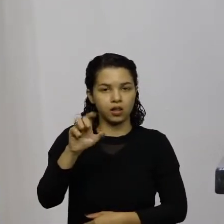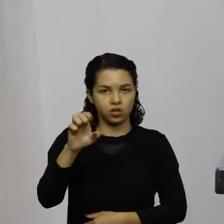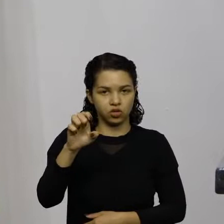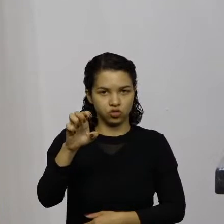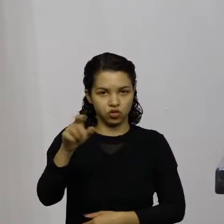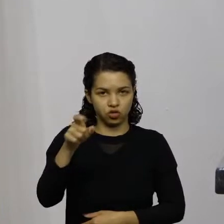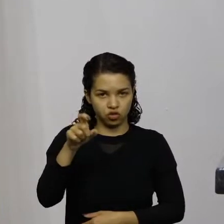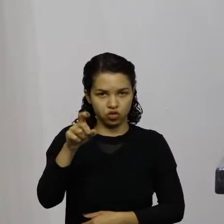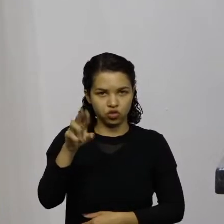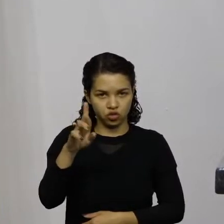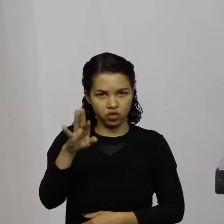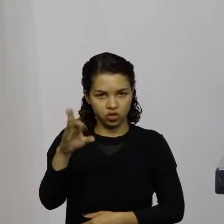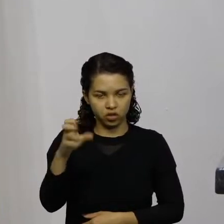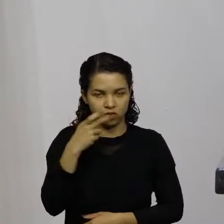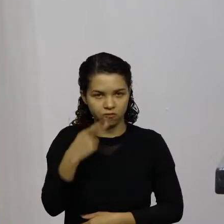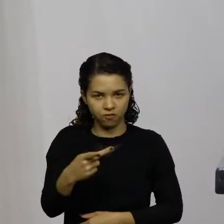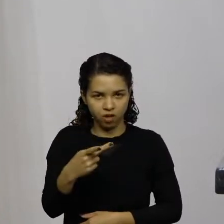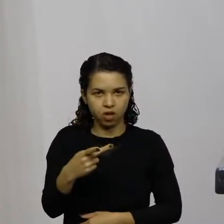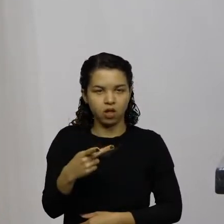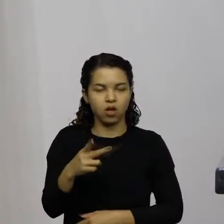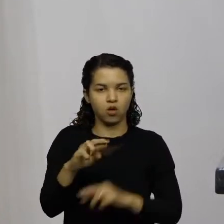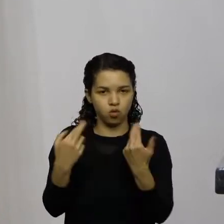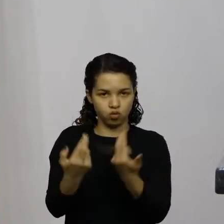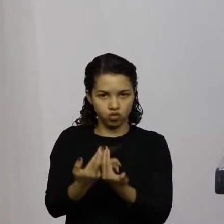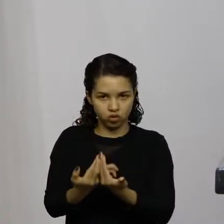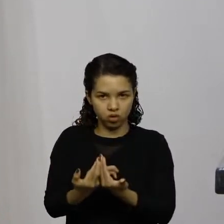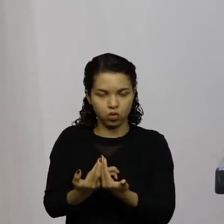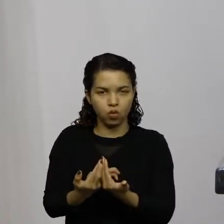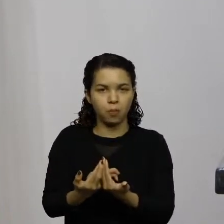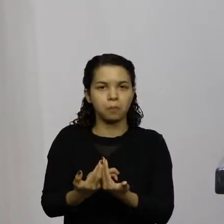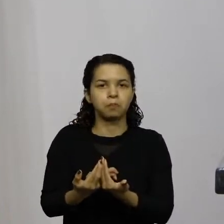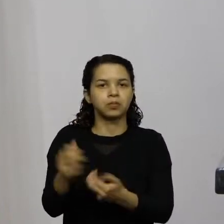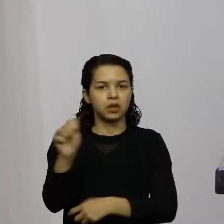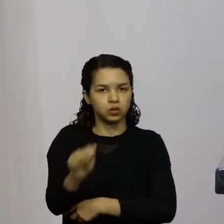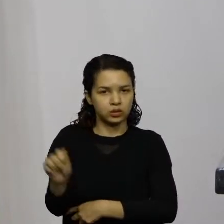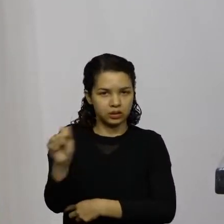reunião da Associação de Magistrados do Brasil deputado